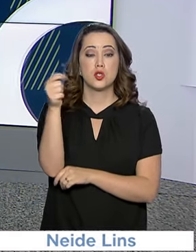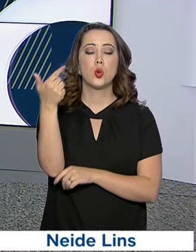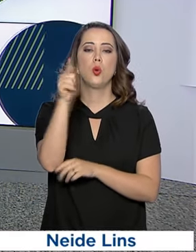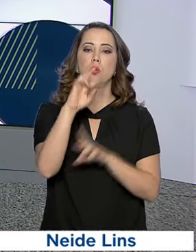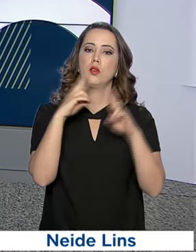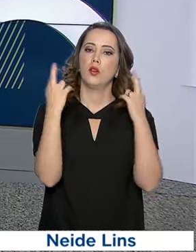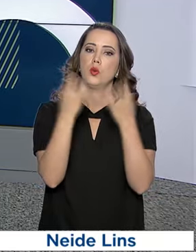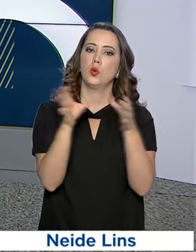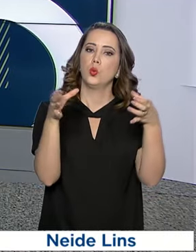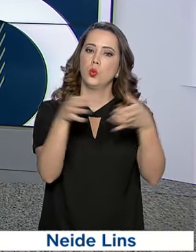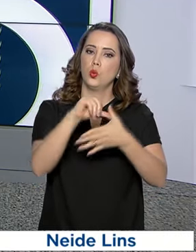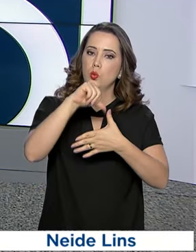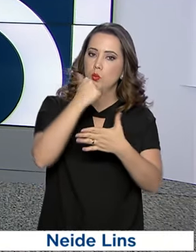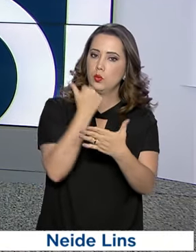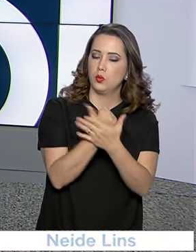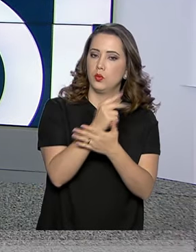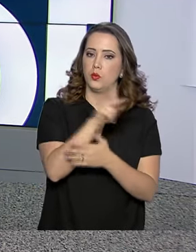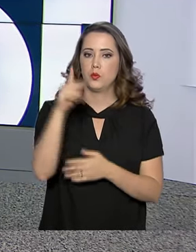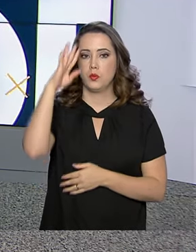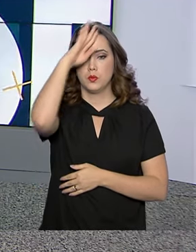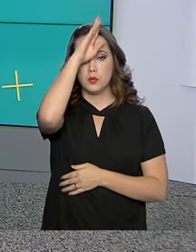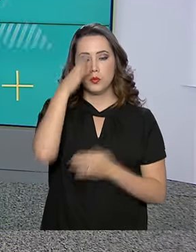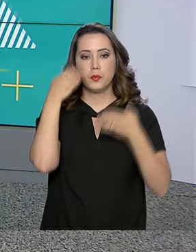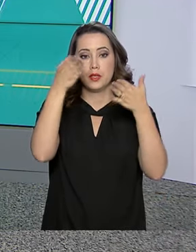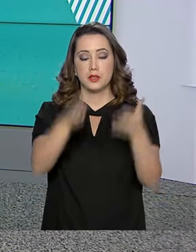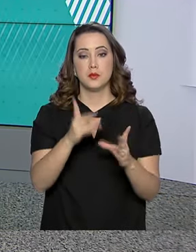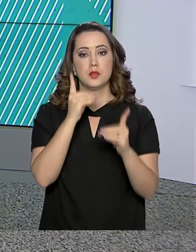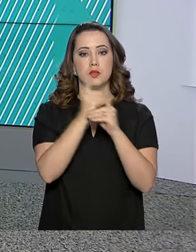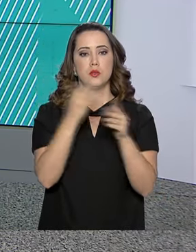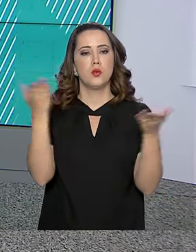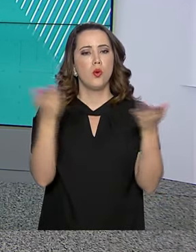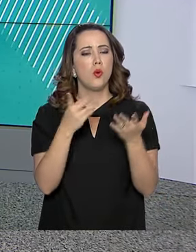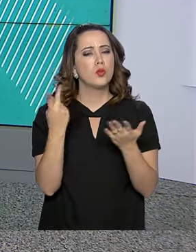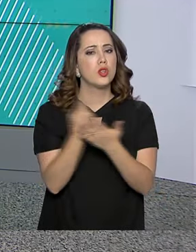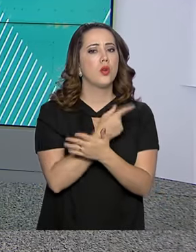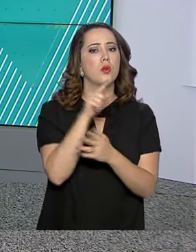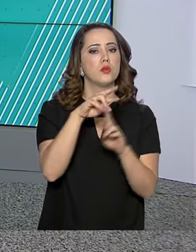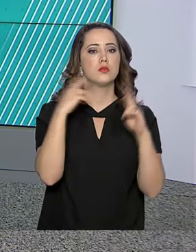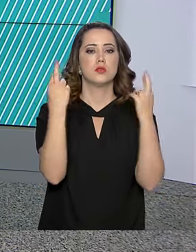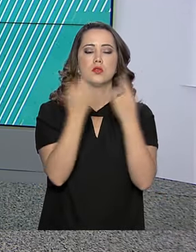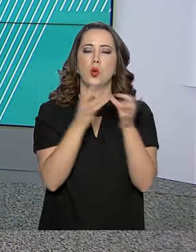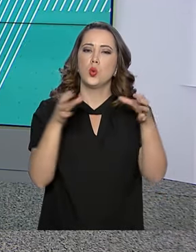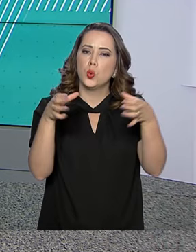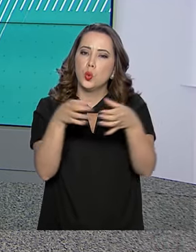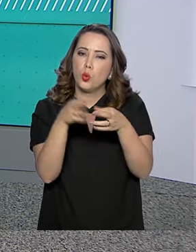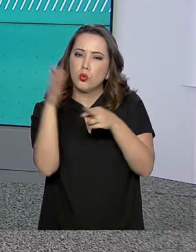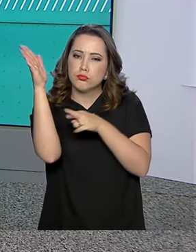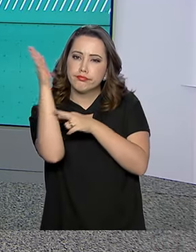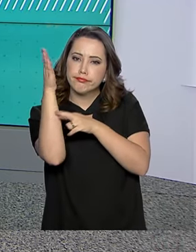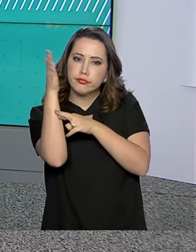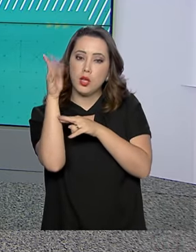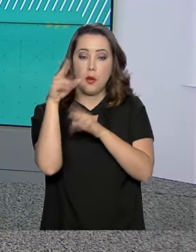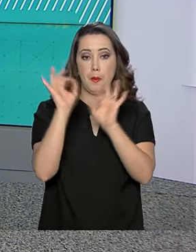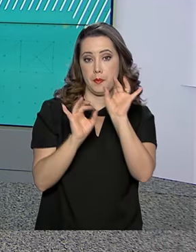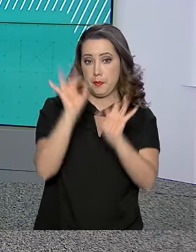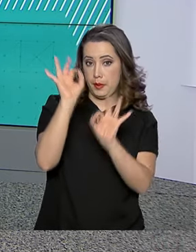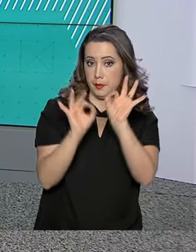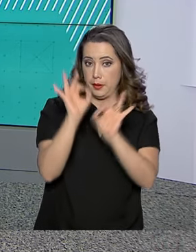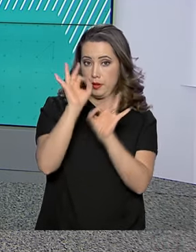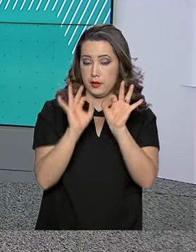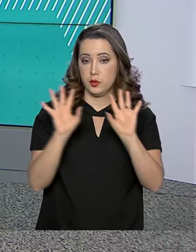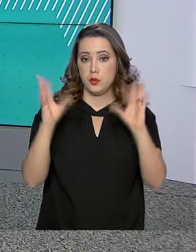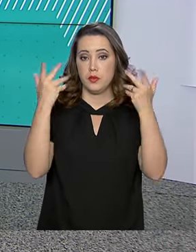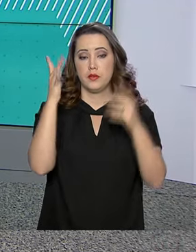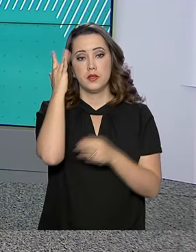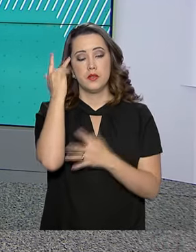do Mercosul. O presidente Jair Bolsonaro participa desse encontro. Hoje acontece a reunião dos chanceleres, uma espécie de preparação para o evento de amanhã.